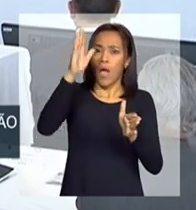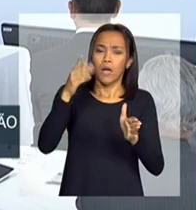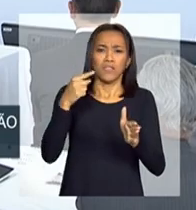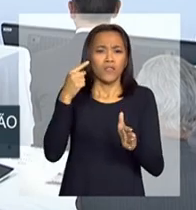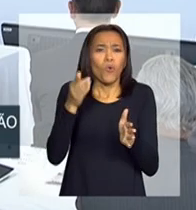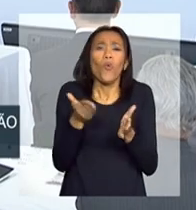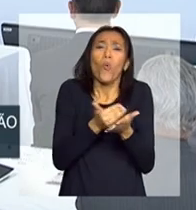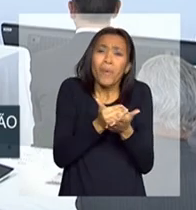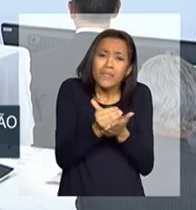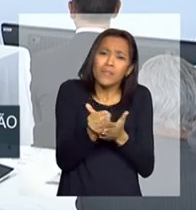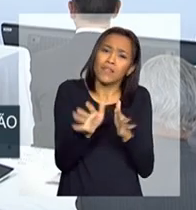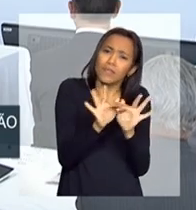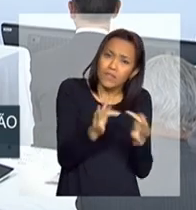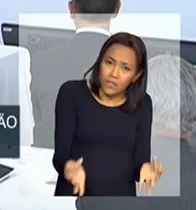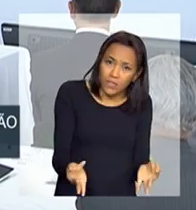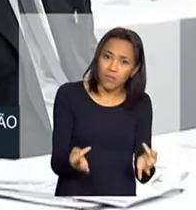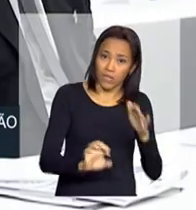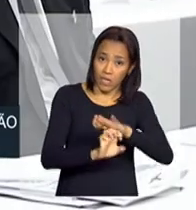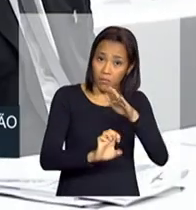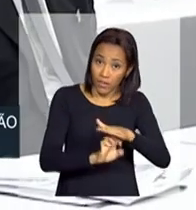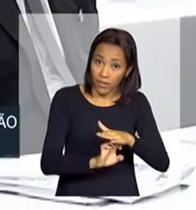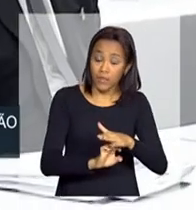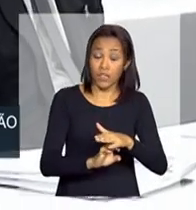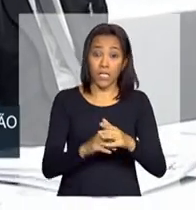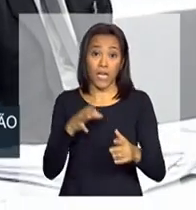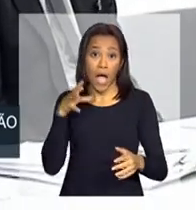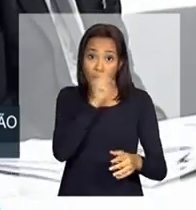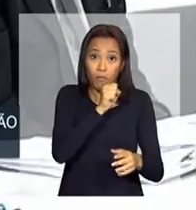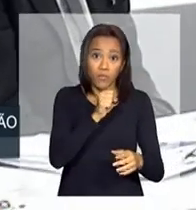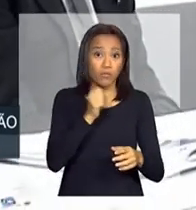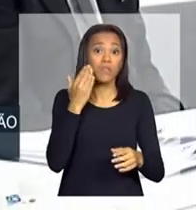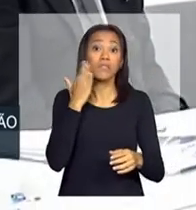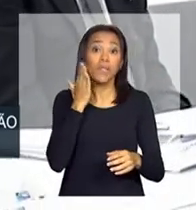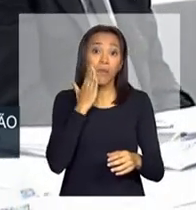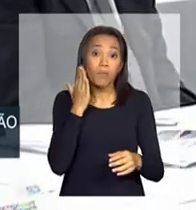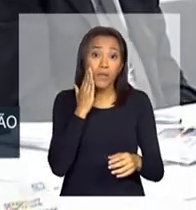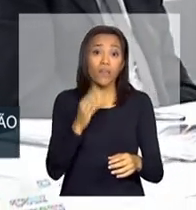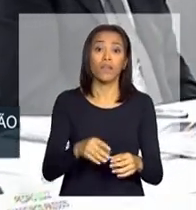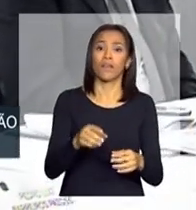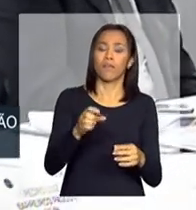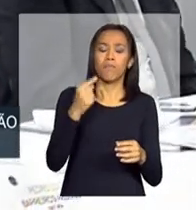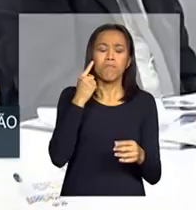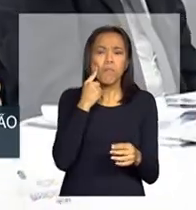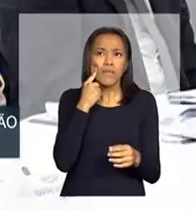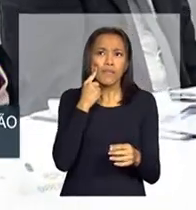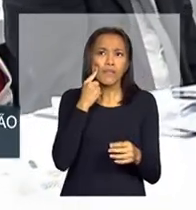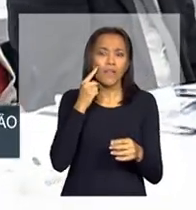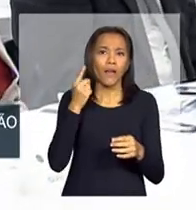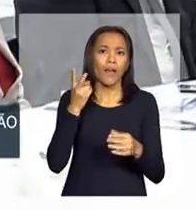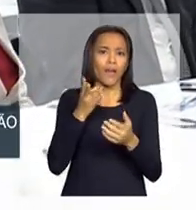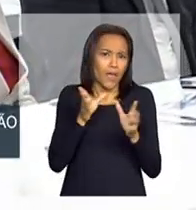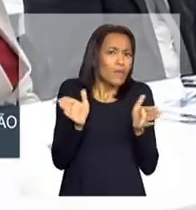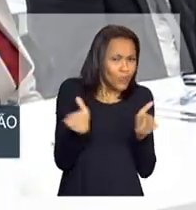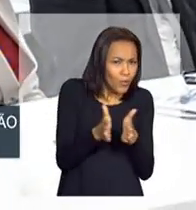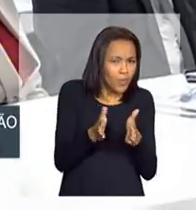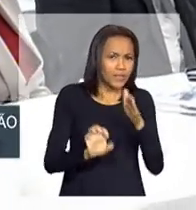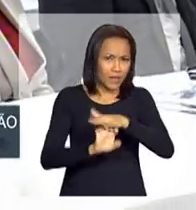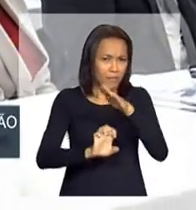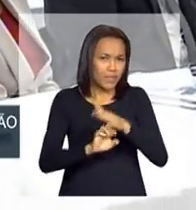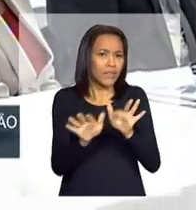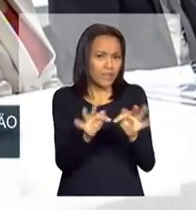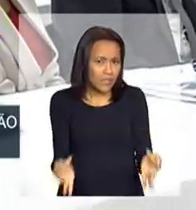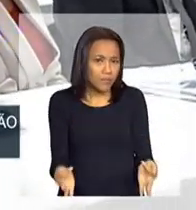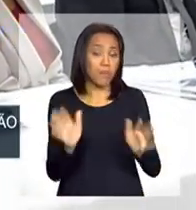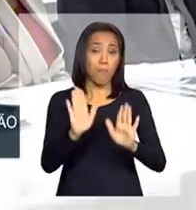pequena e agir rápido. Uma startup é isso, pensa grande, é pequena no início e